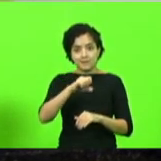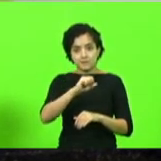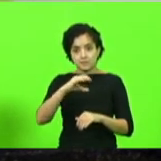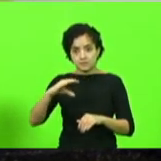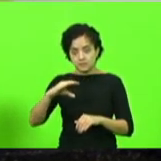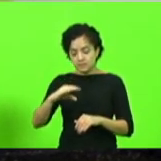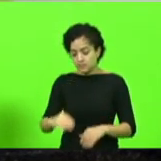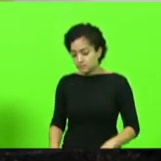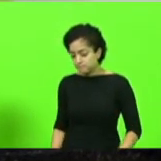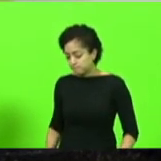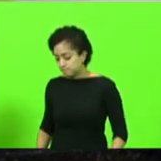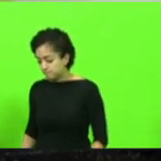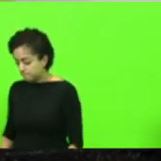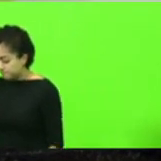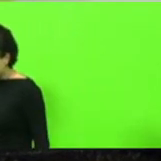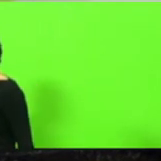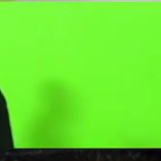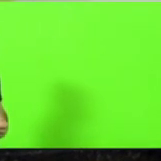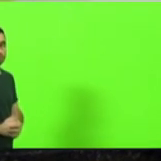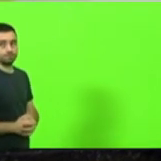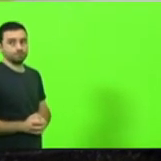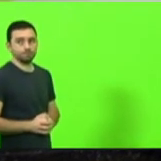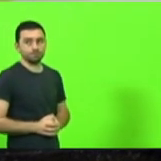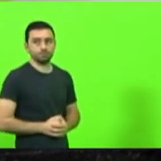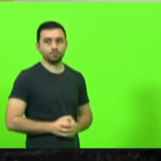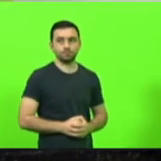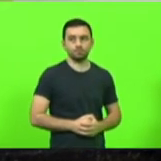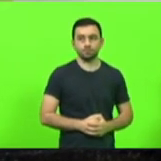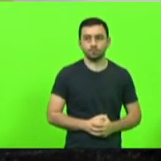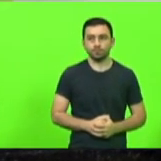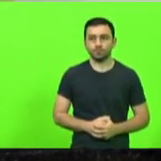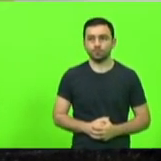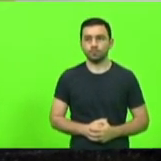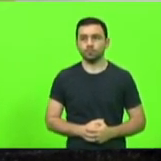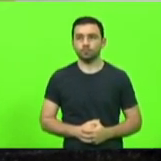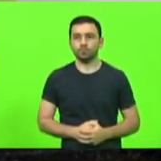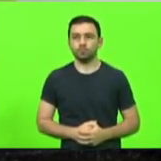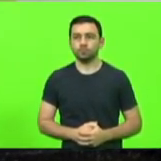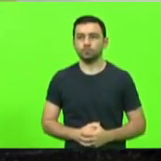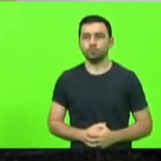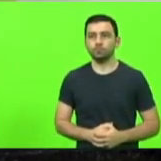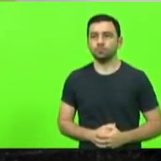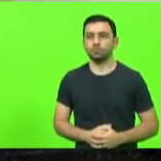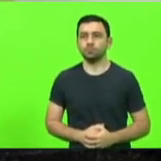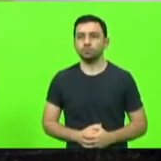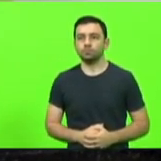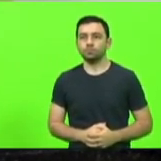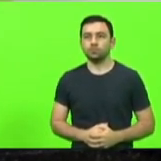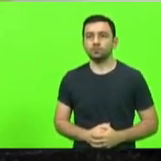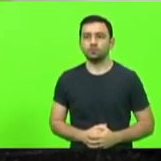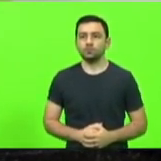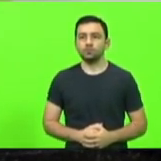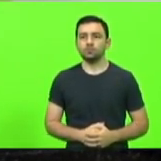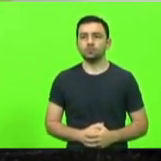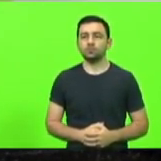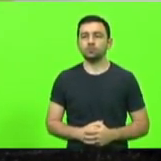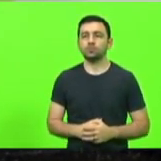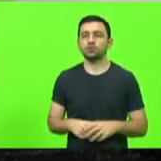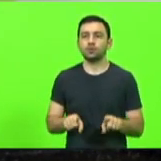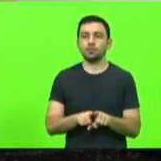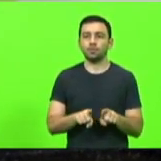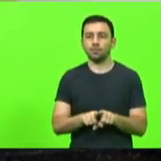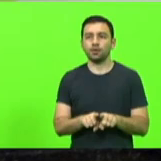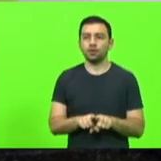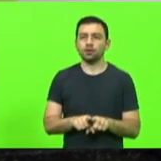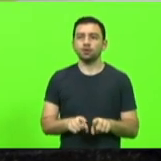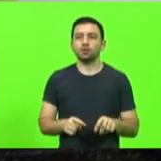e também no Conselho Municipal de Saúde e no Conselho dos Direitos da Mulher aqui na cidade de